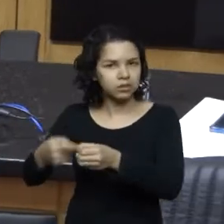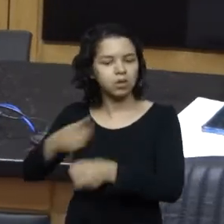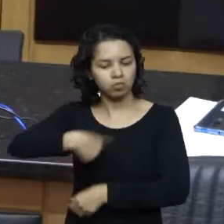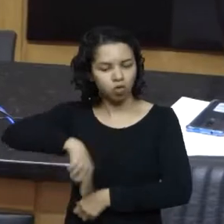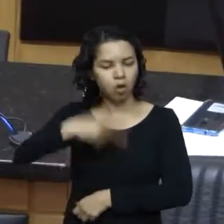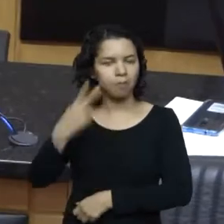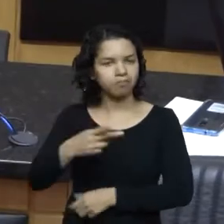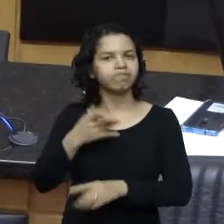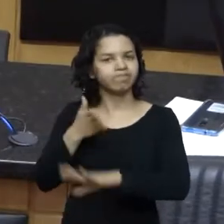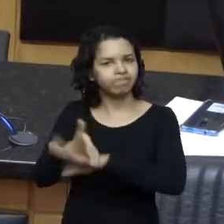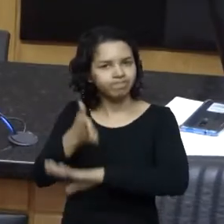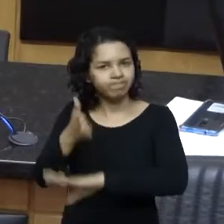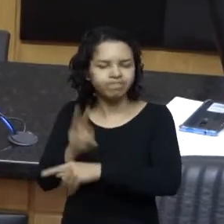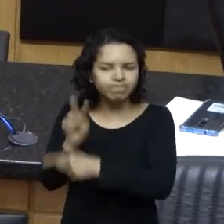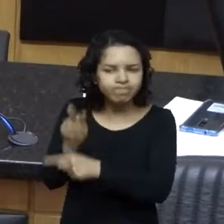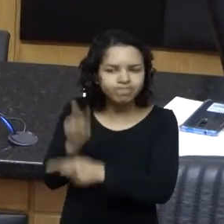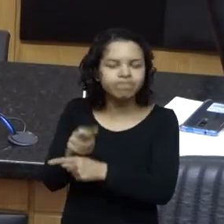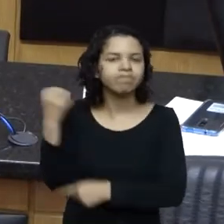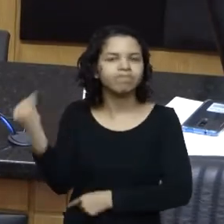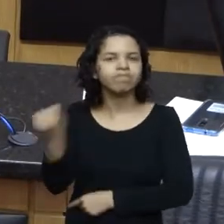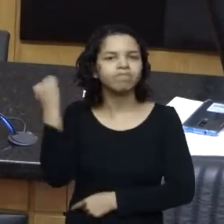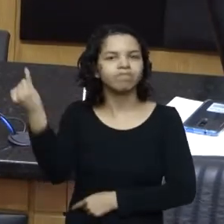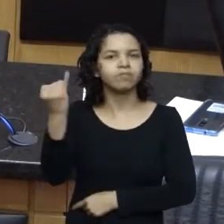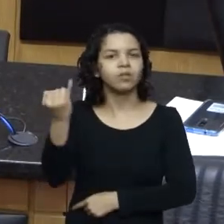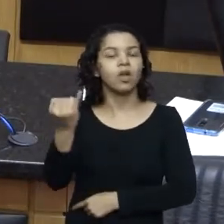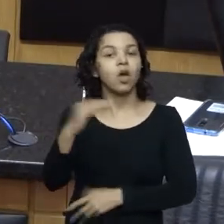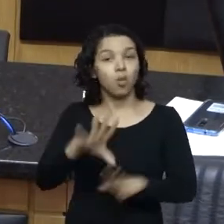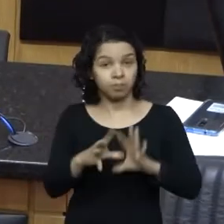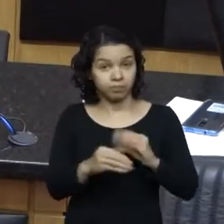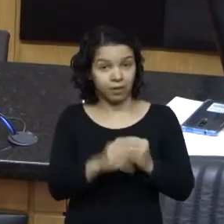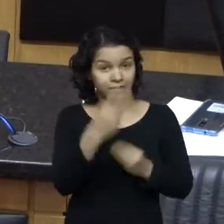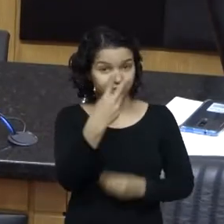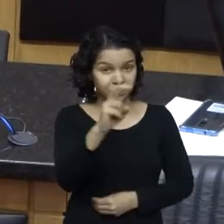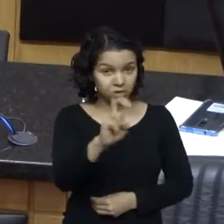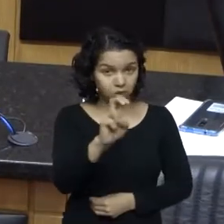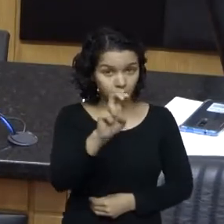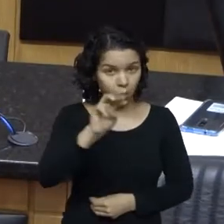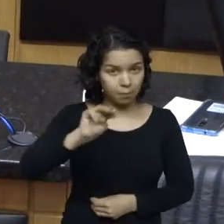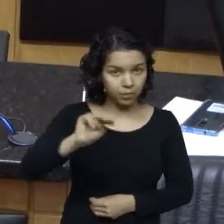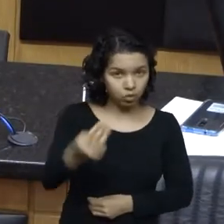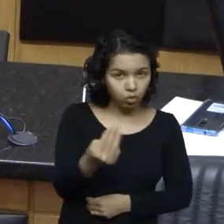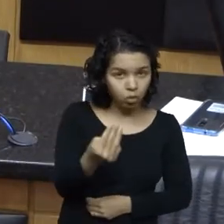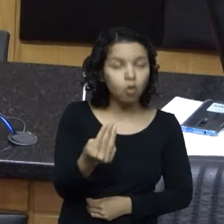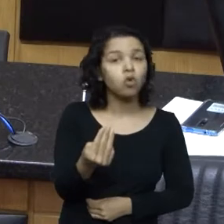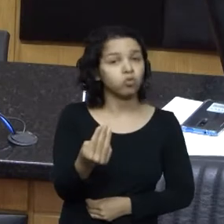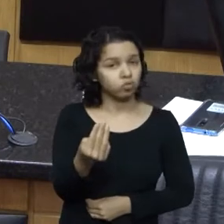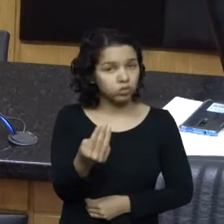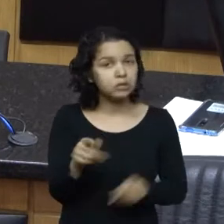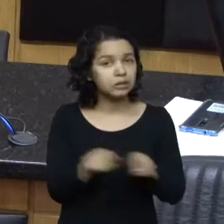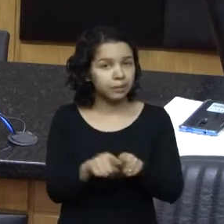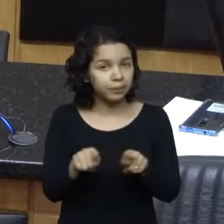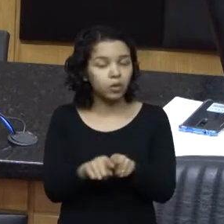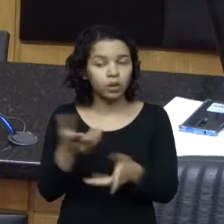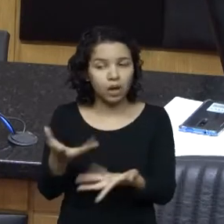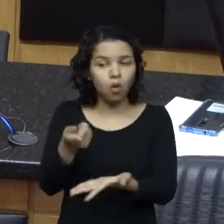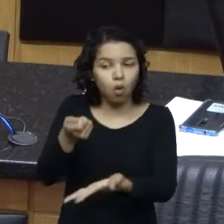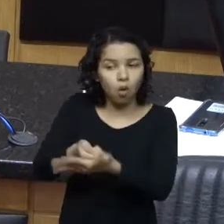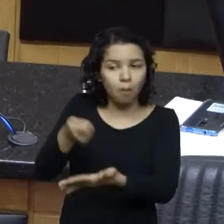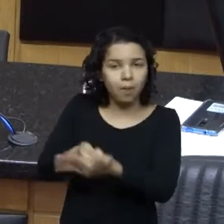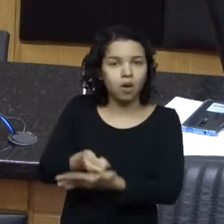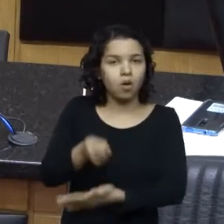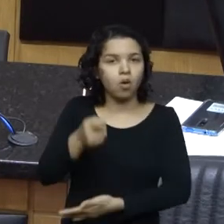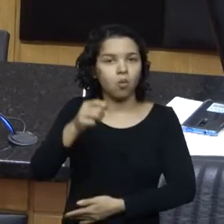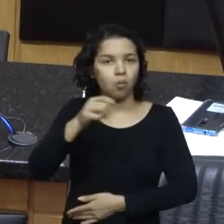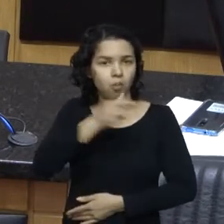só gostaria de acrescentar a esses 25 milhões e cobrar, inclusive, do senhor governador, fiz um contato hoje com a Casa Civil,